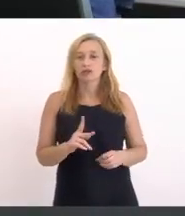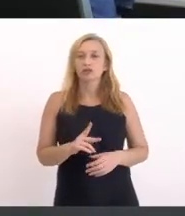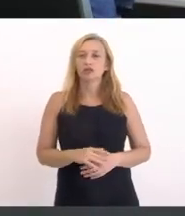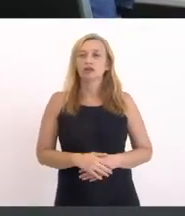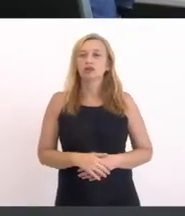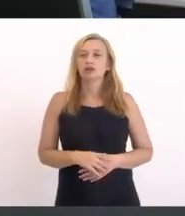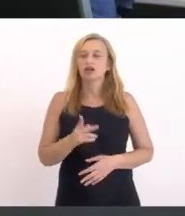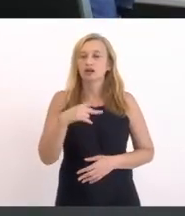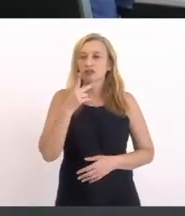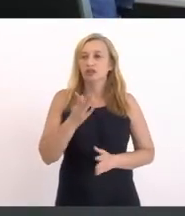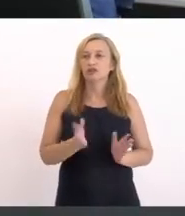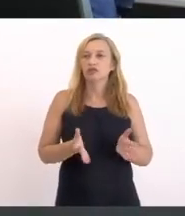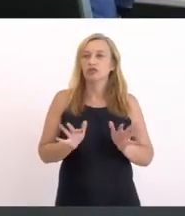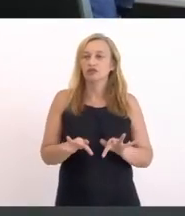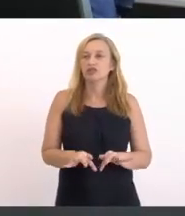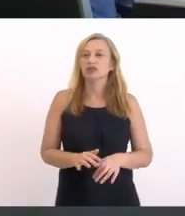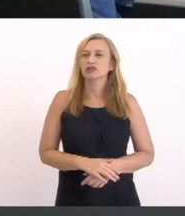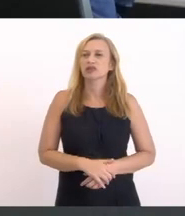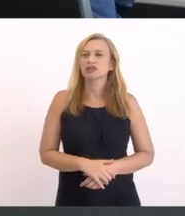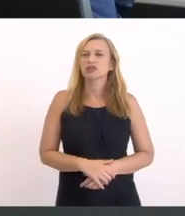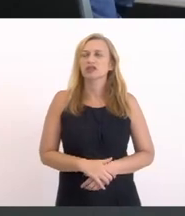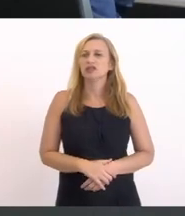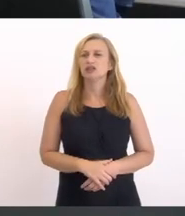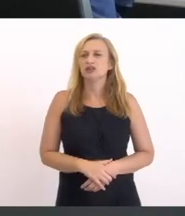Passa a palavra Para a gente finalizar Para